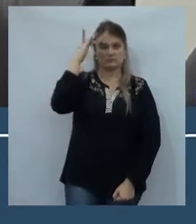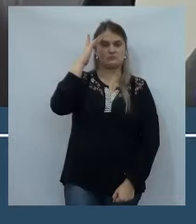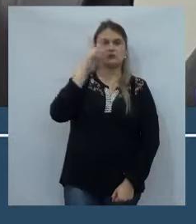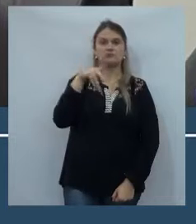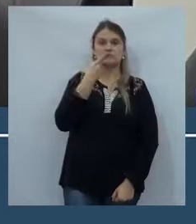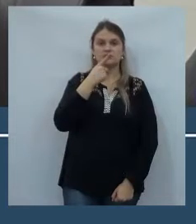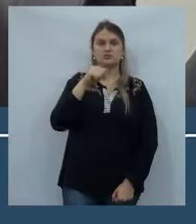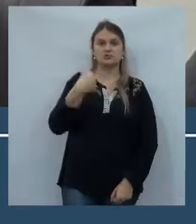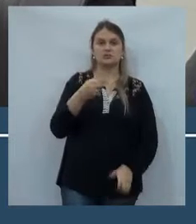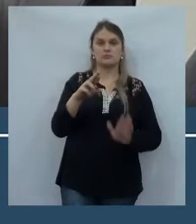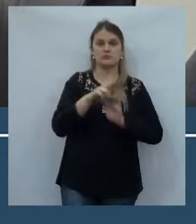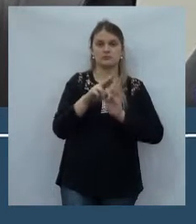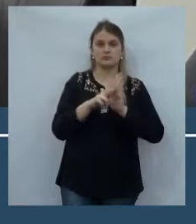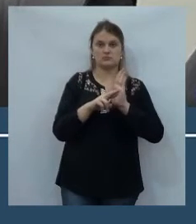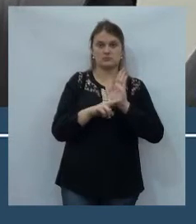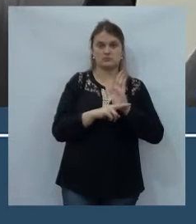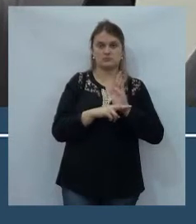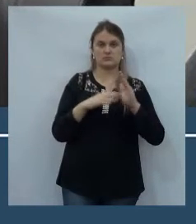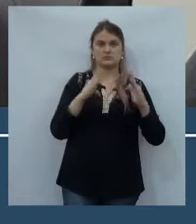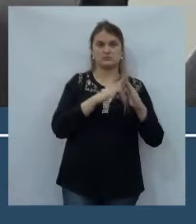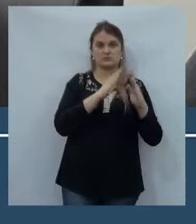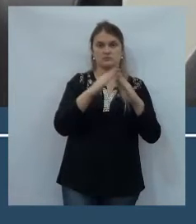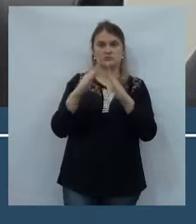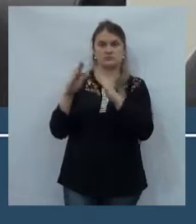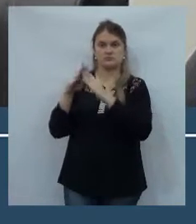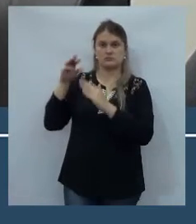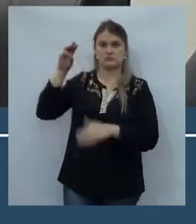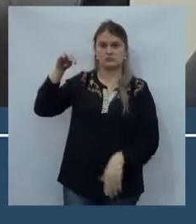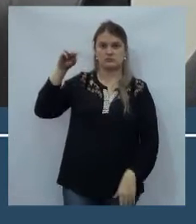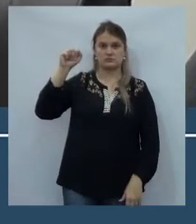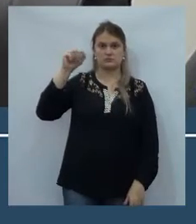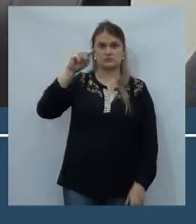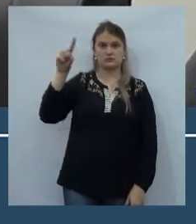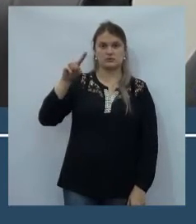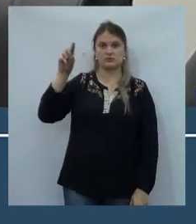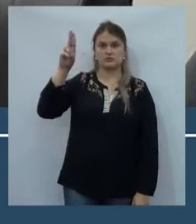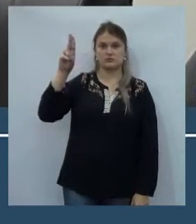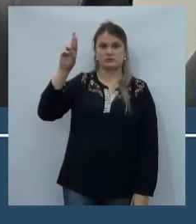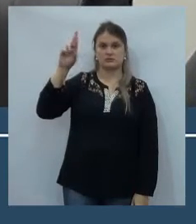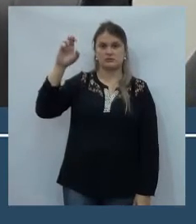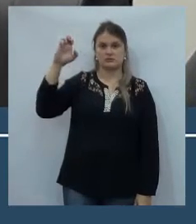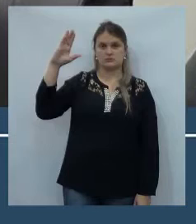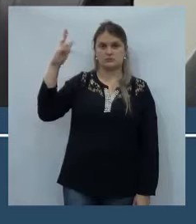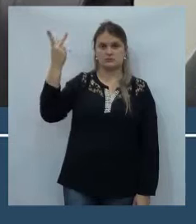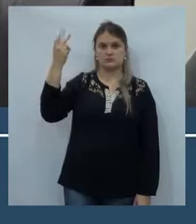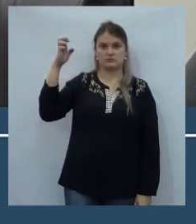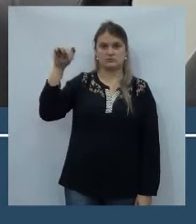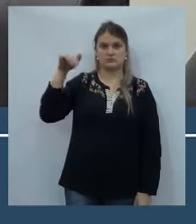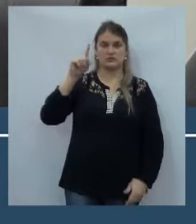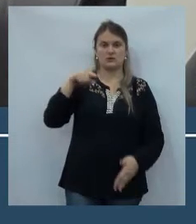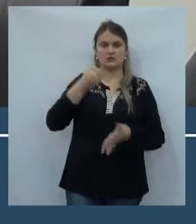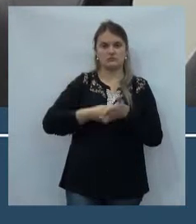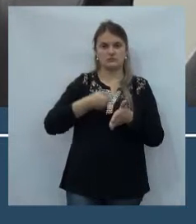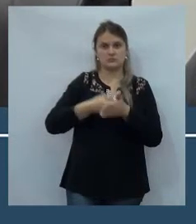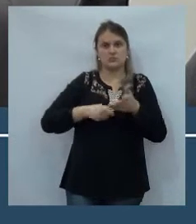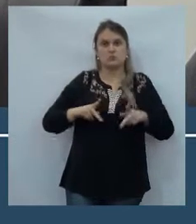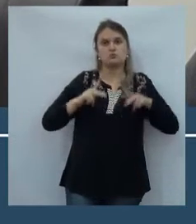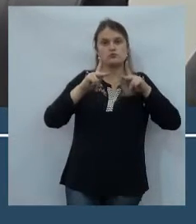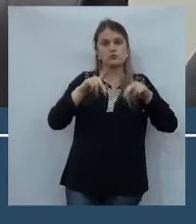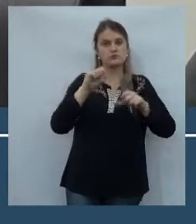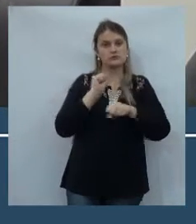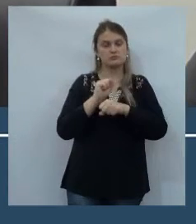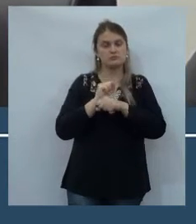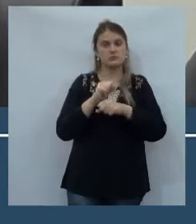regularização fundiária do loteamento Mazureste, do conhecido Serrajão, que é uma luta antiga, daquele povo lá, que espera que